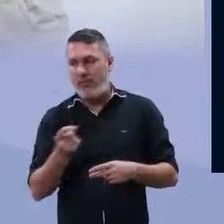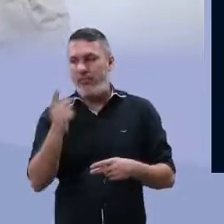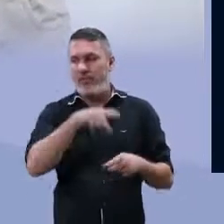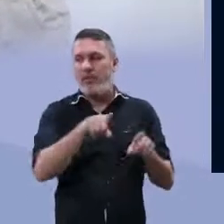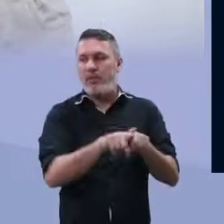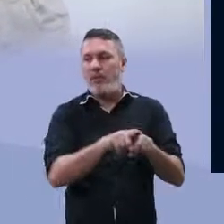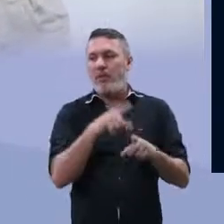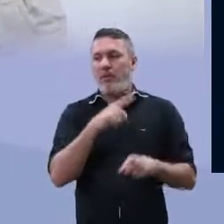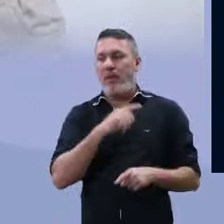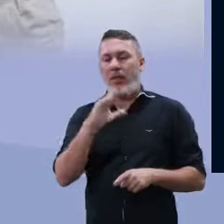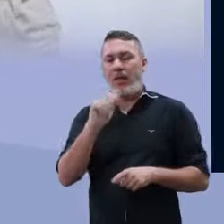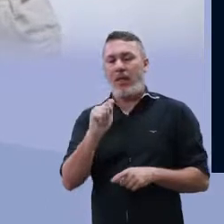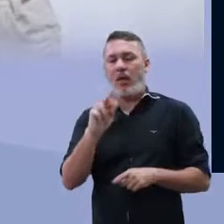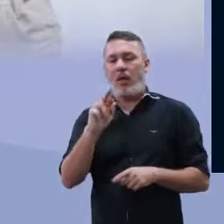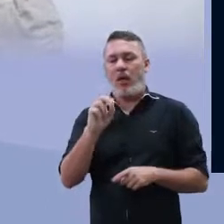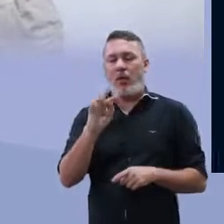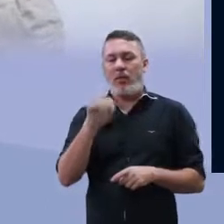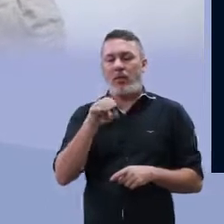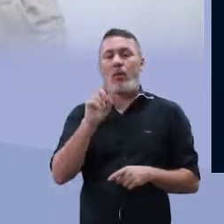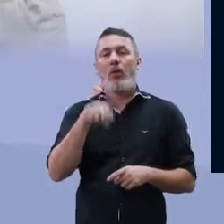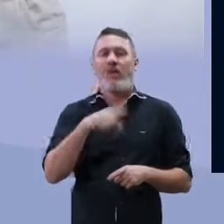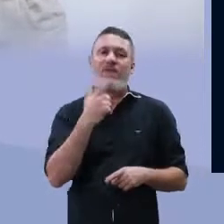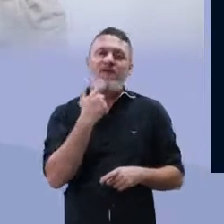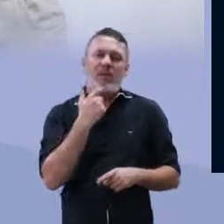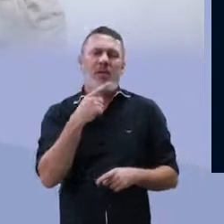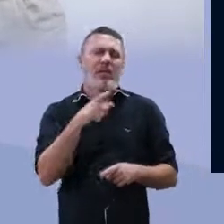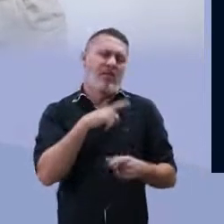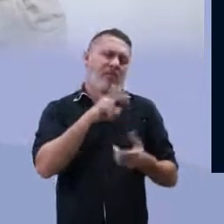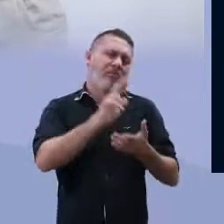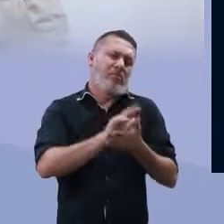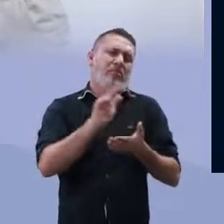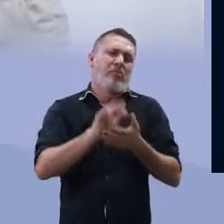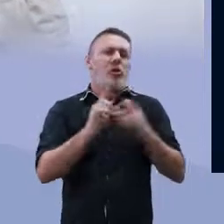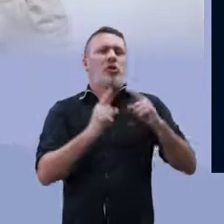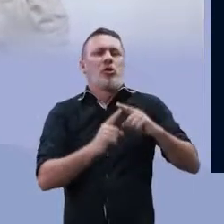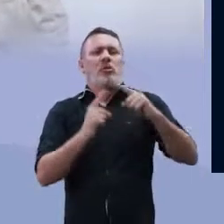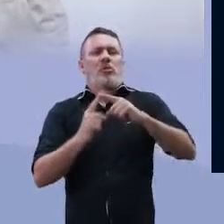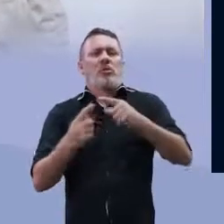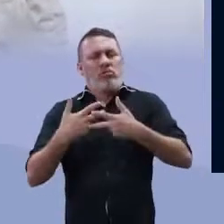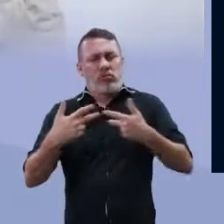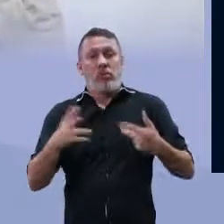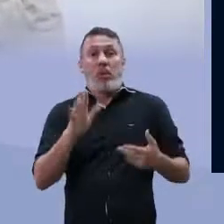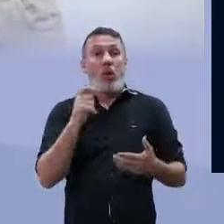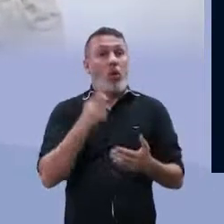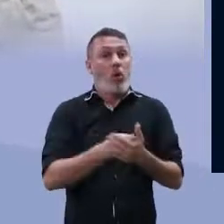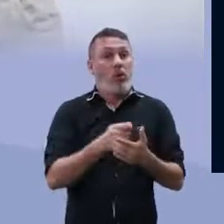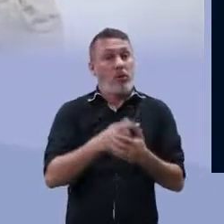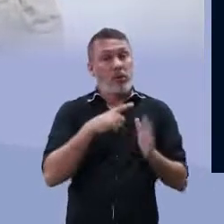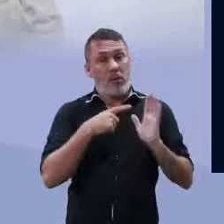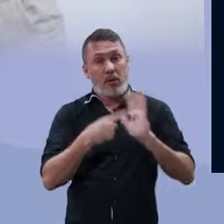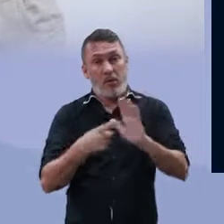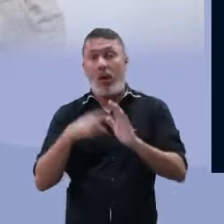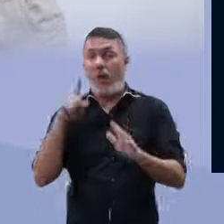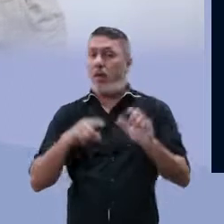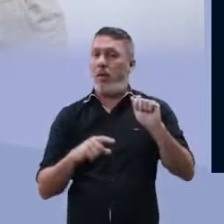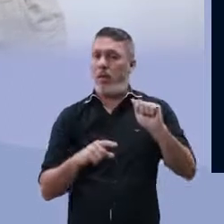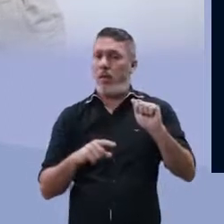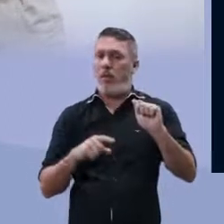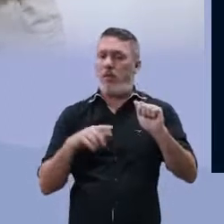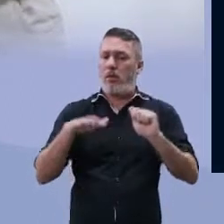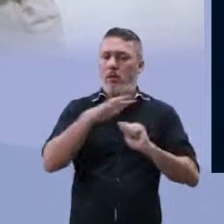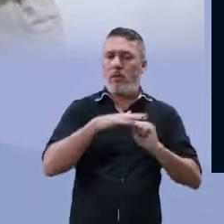caroteno, que é avermelhado, alaranjado, e podem ter vários tipos de clorofila. Obrigatoriamente,